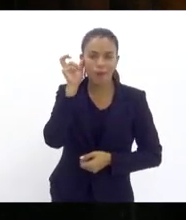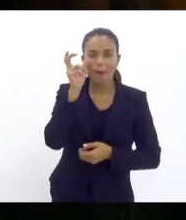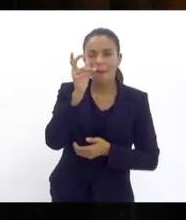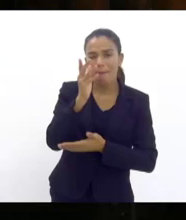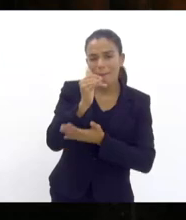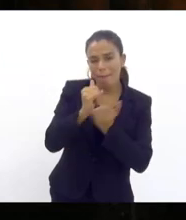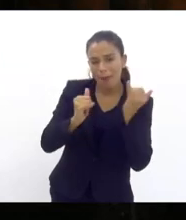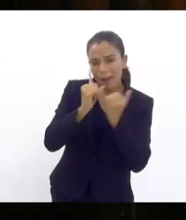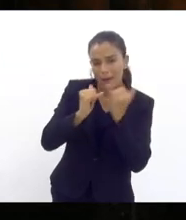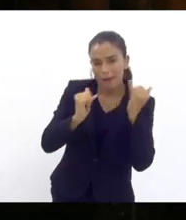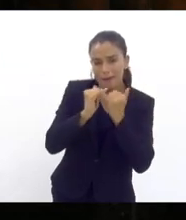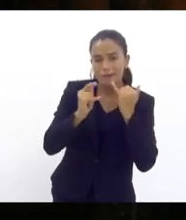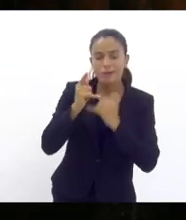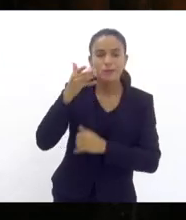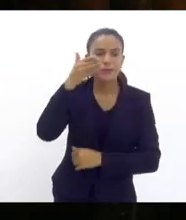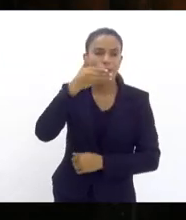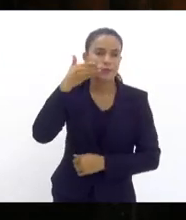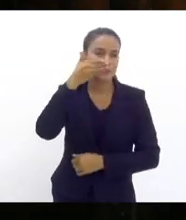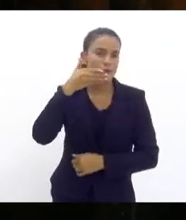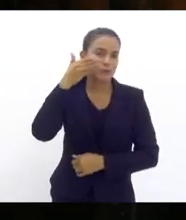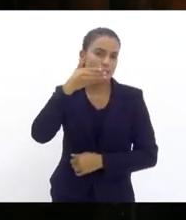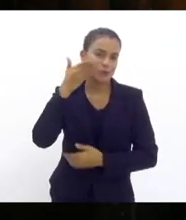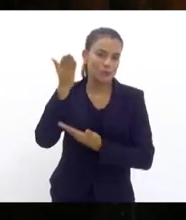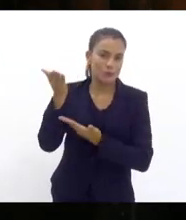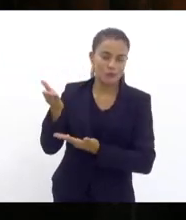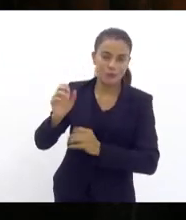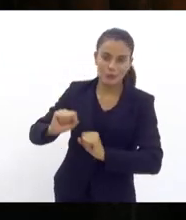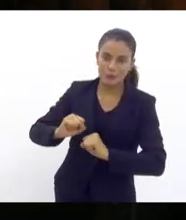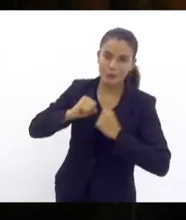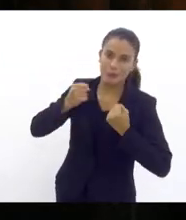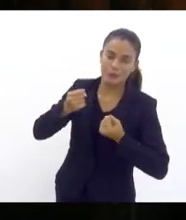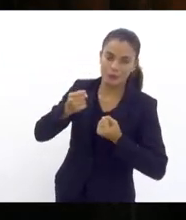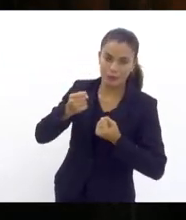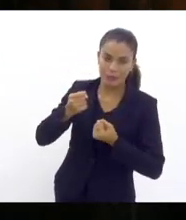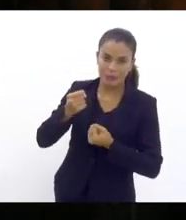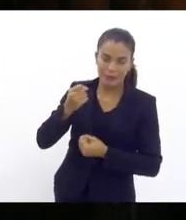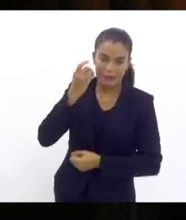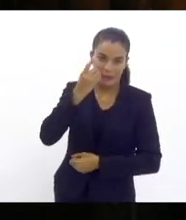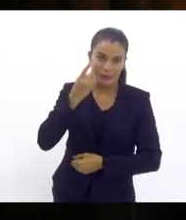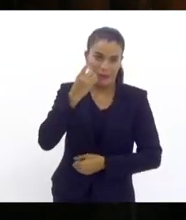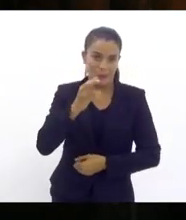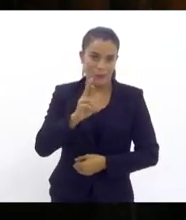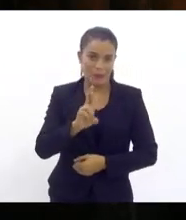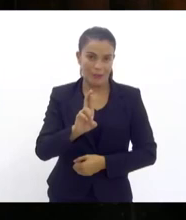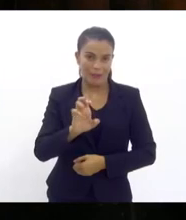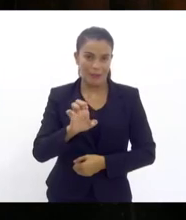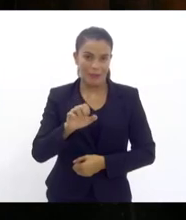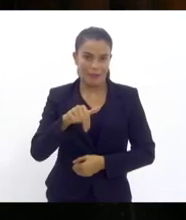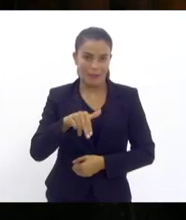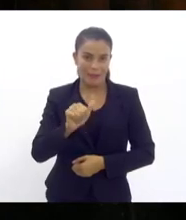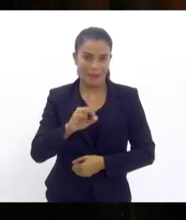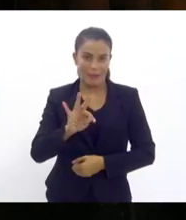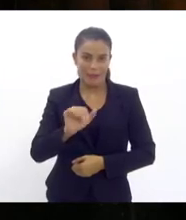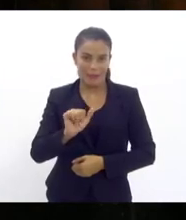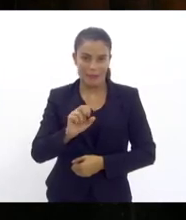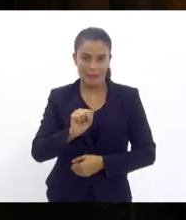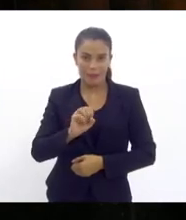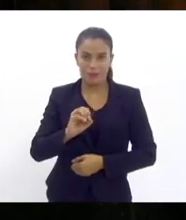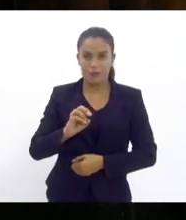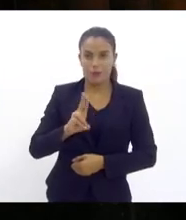do discurso de indignação da deputada Renata Souza